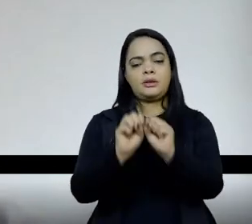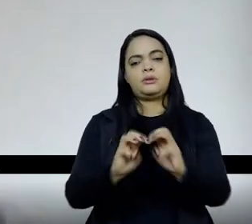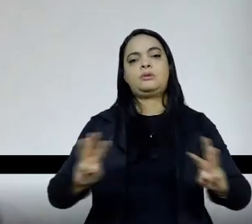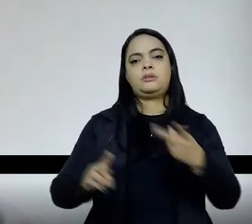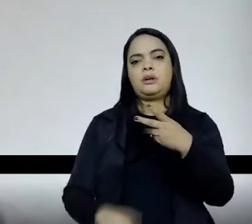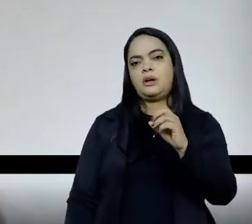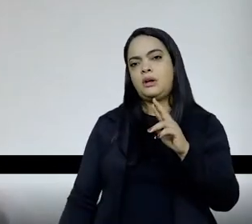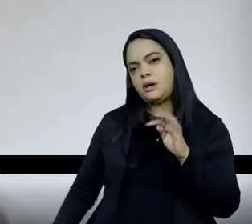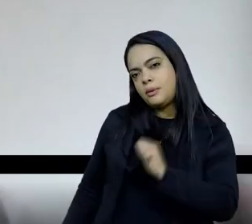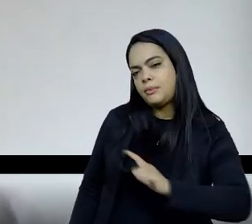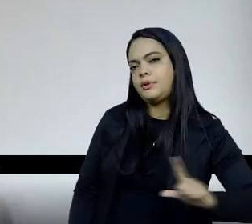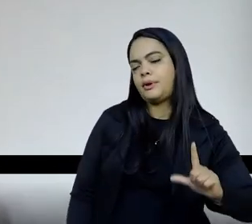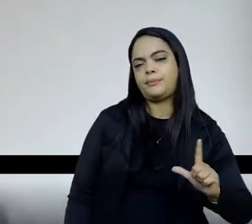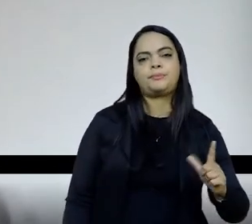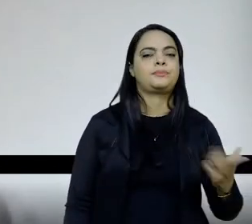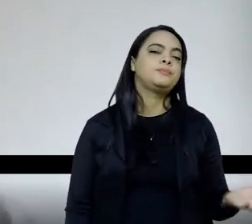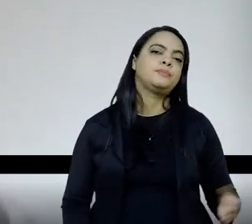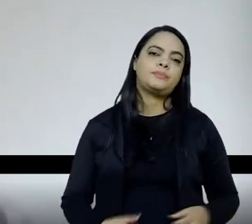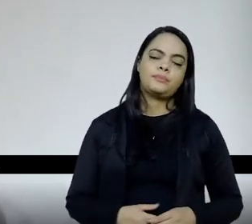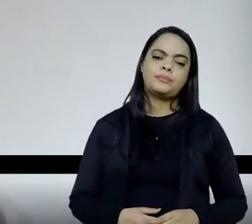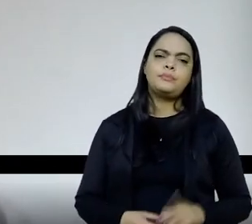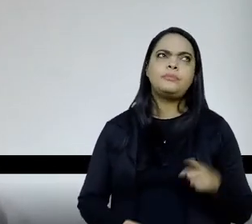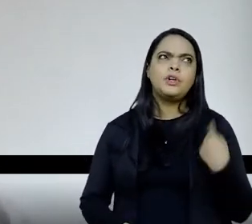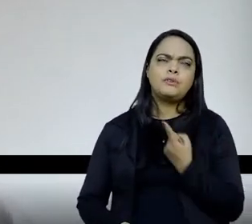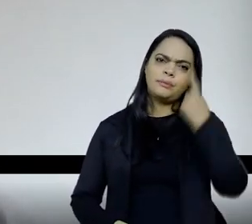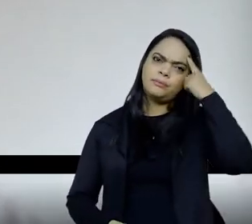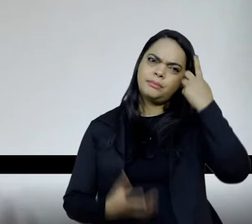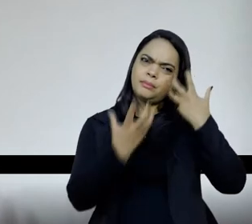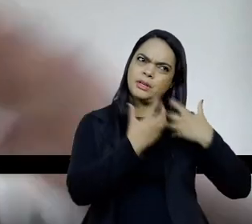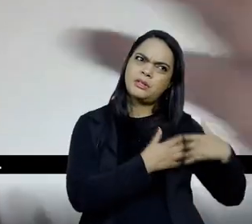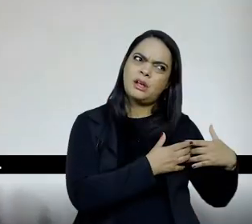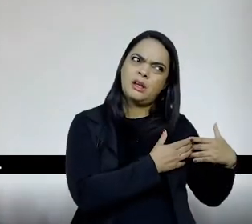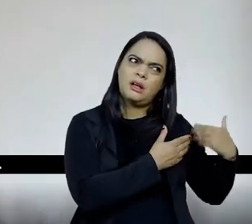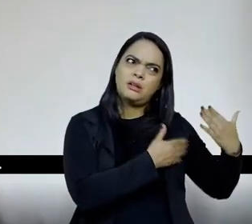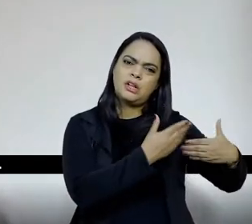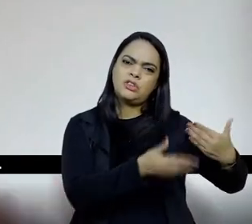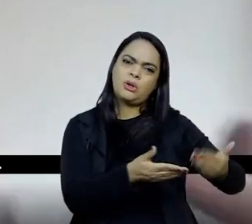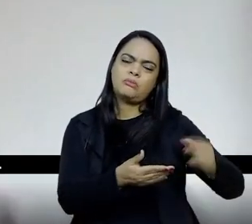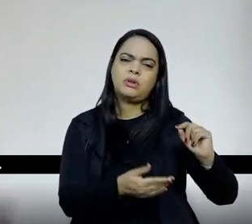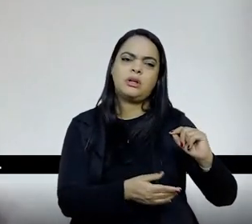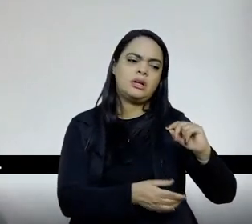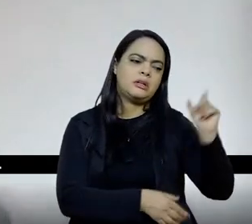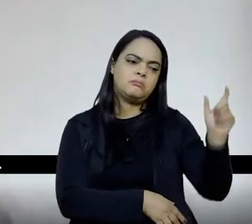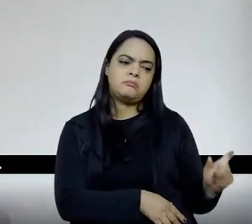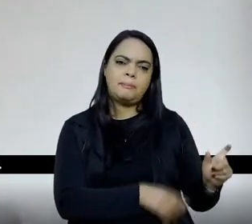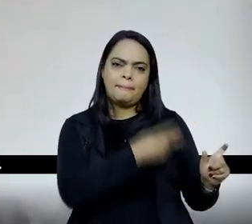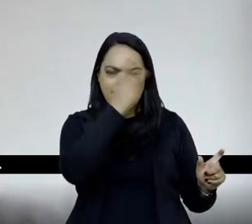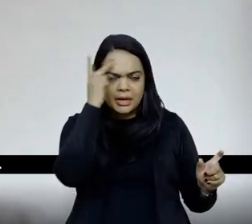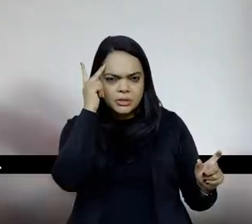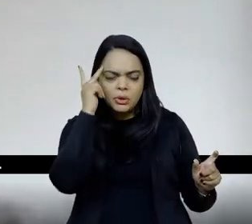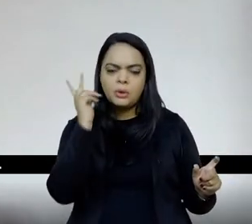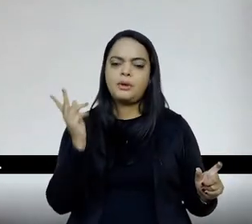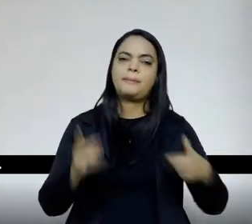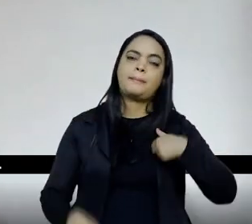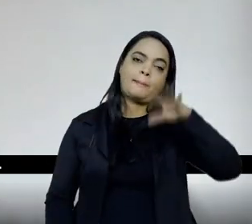das trajetórias, pensar, então, as trajetórias podem ser de gente, pode ser dos, eu